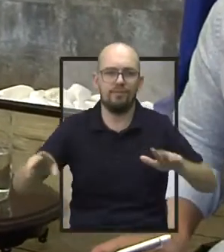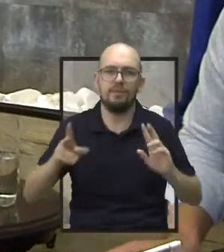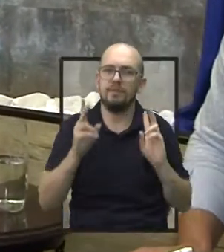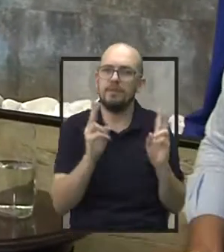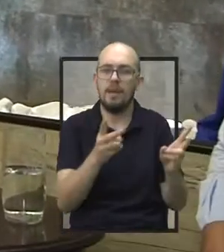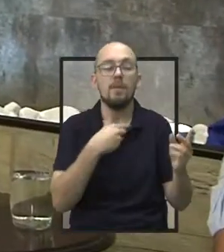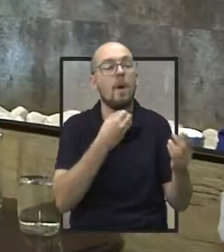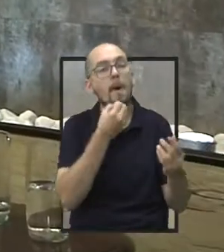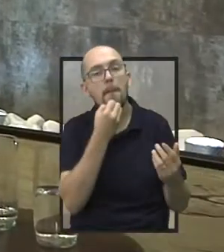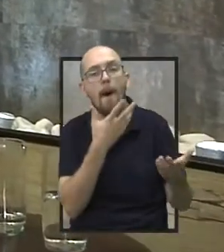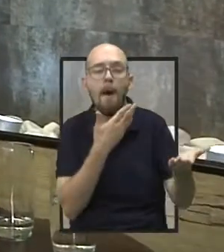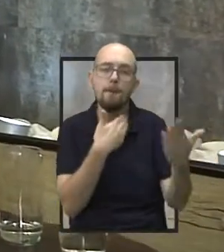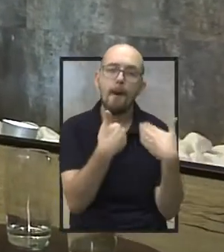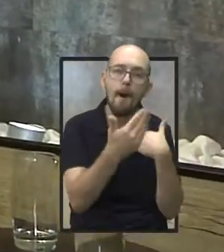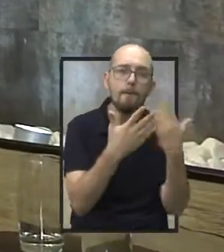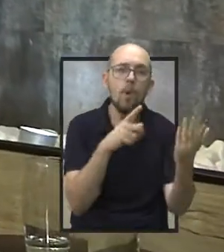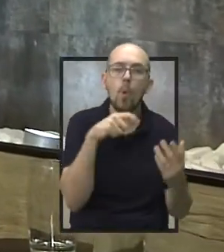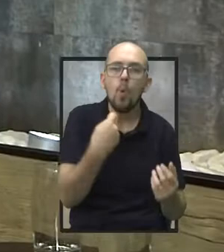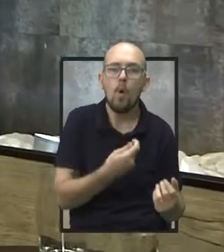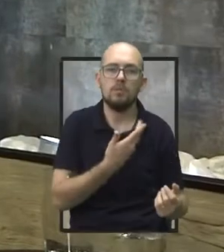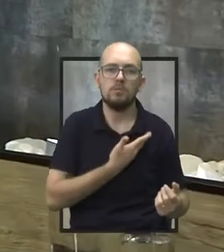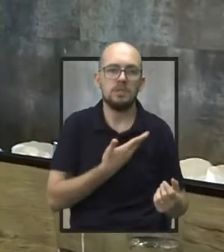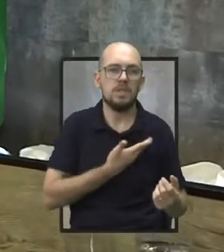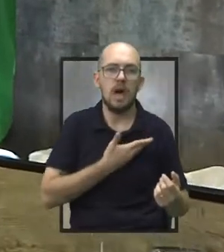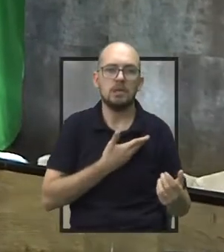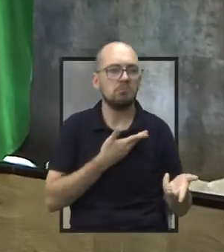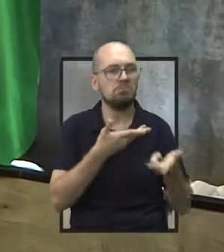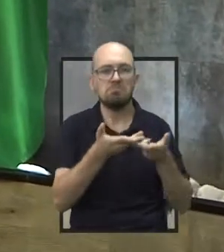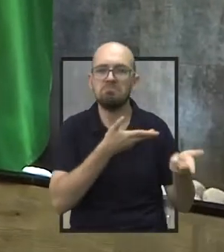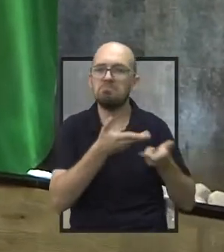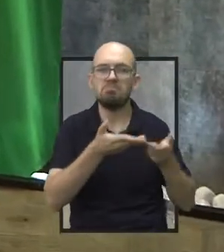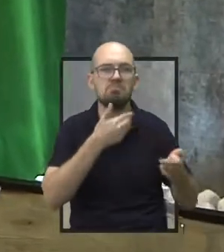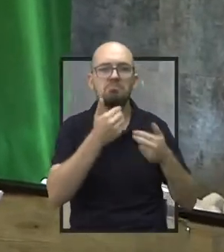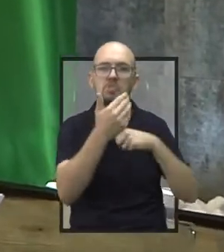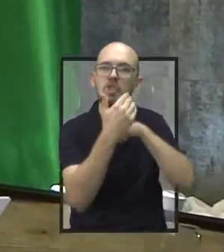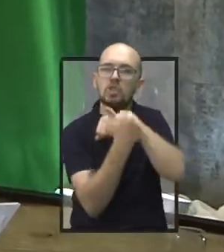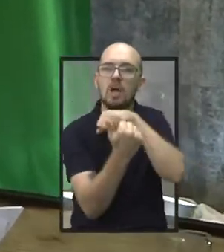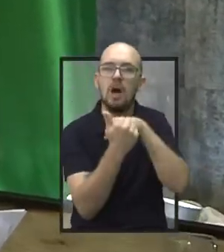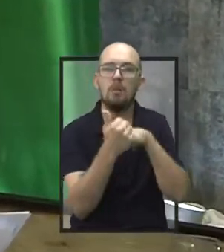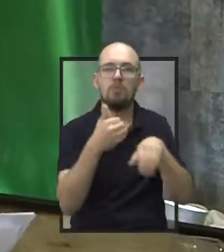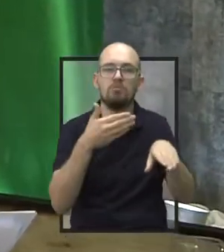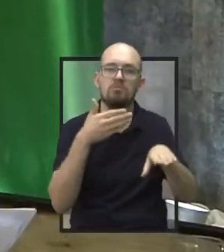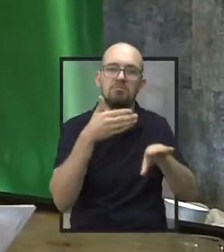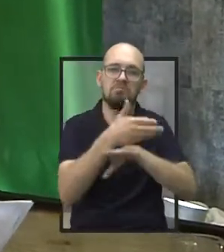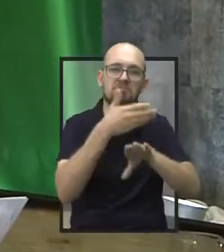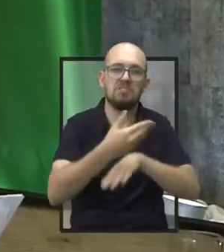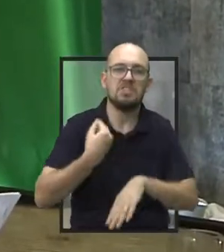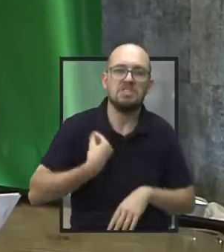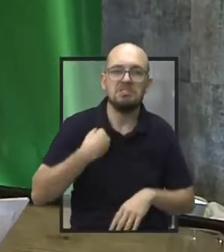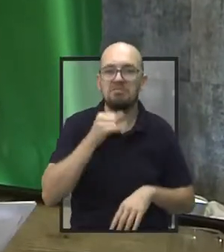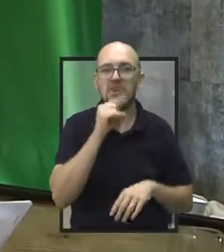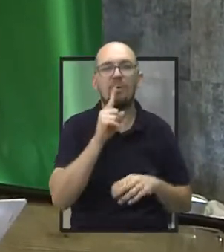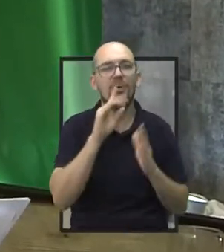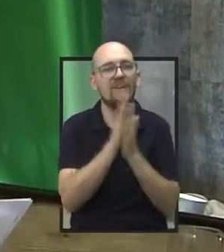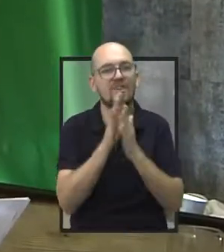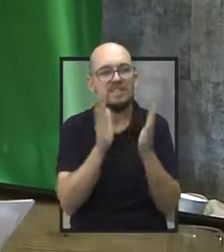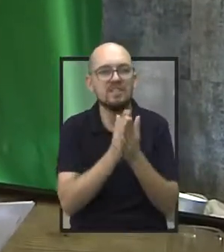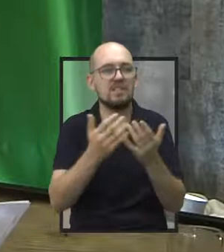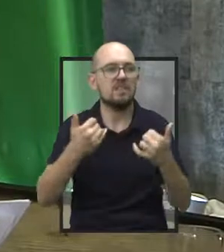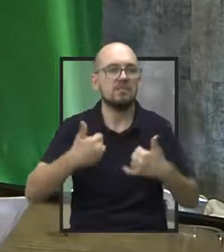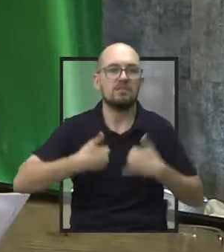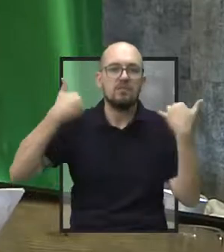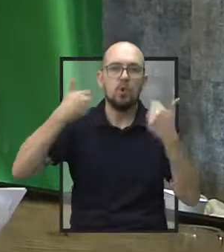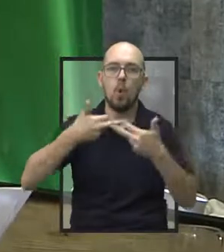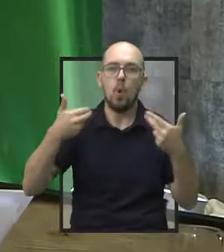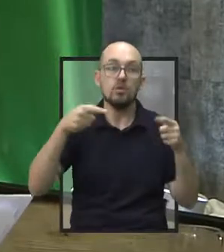um bom relacionamento de amizade, sempre eles nos convidam para participar de alguns eventos, aniversário, enfim, essas